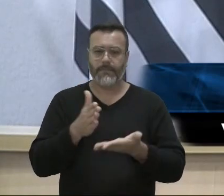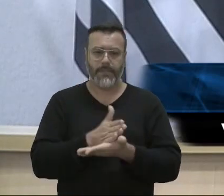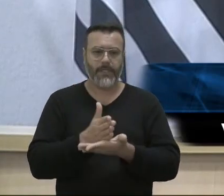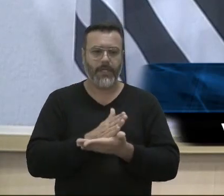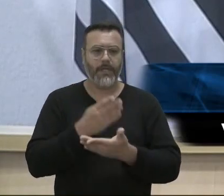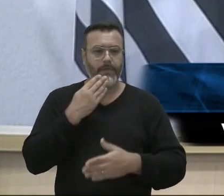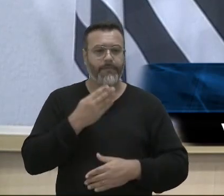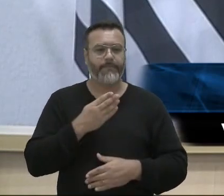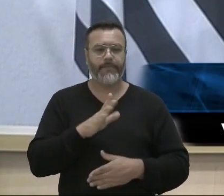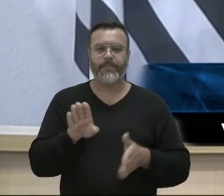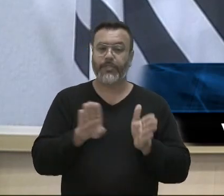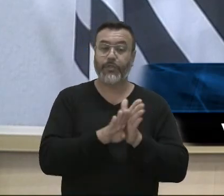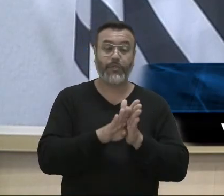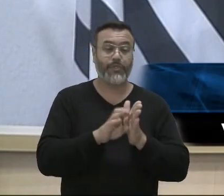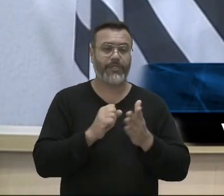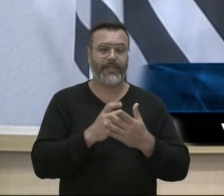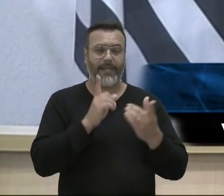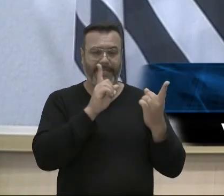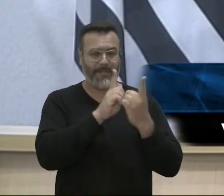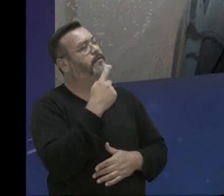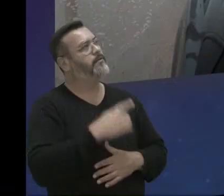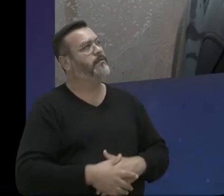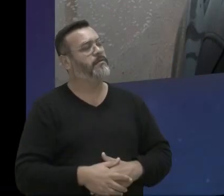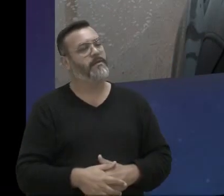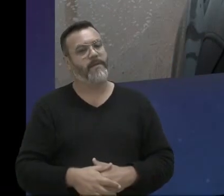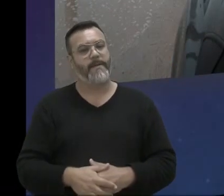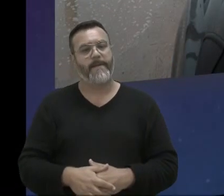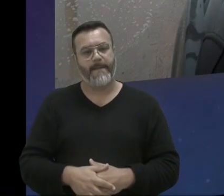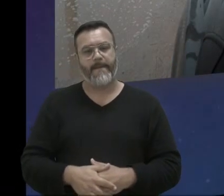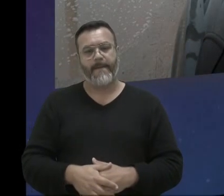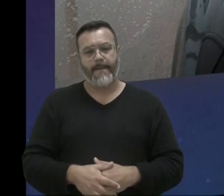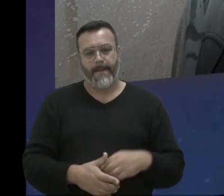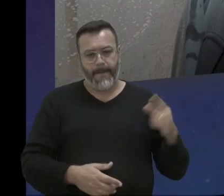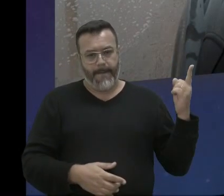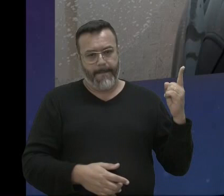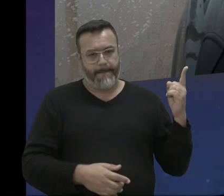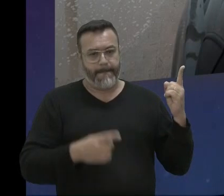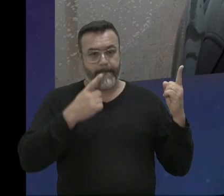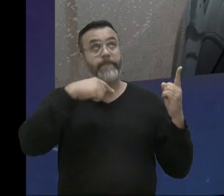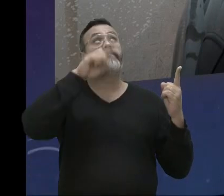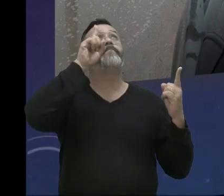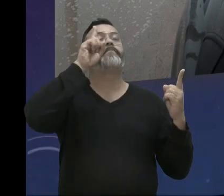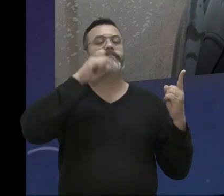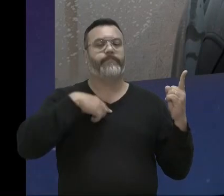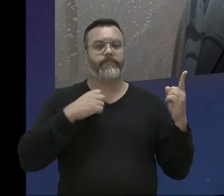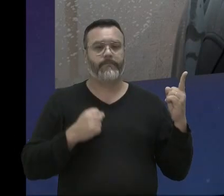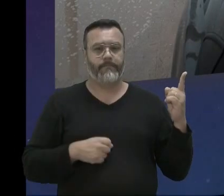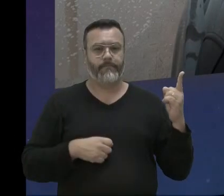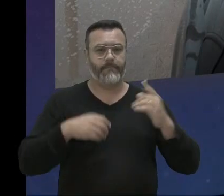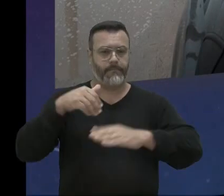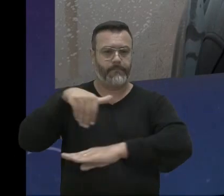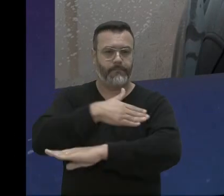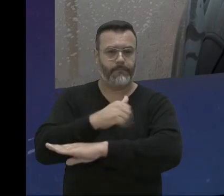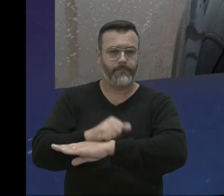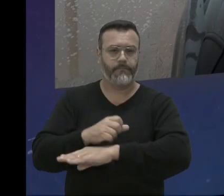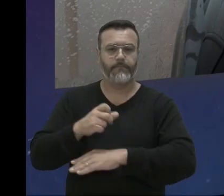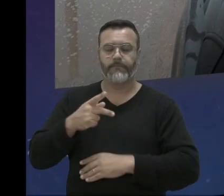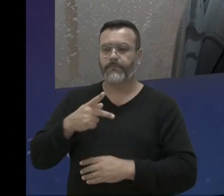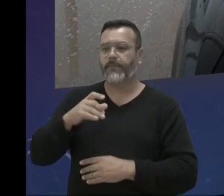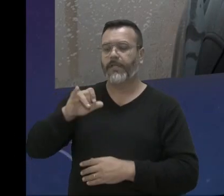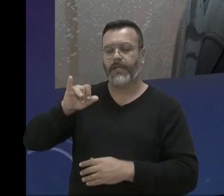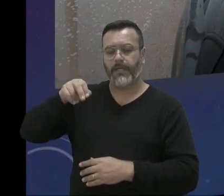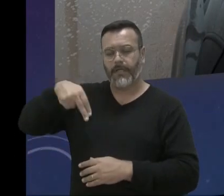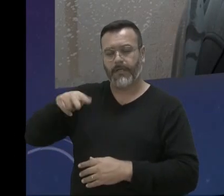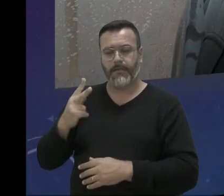prejudicado devido ao estado de deterioração da pista. Bom, essa aí é a estrada municipal Pinhão do Borba. Com